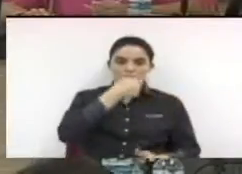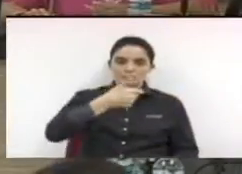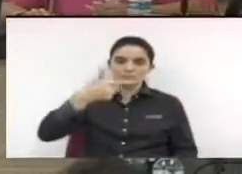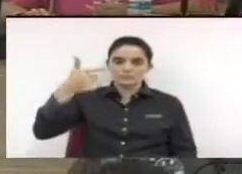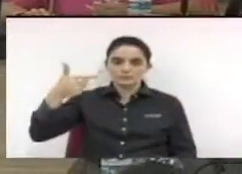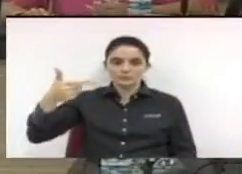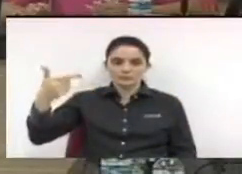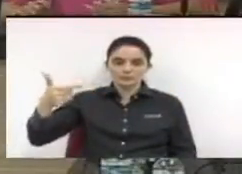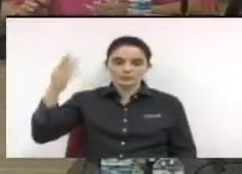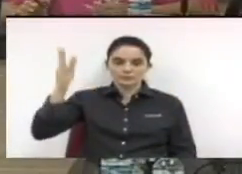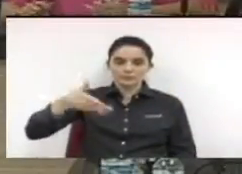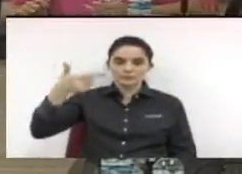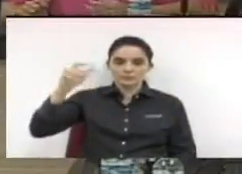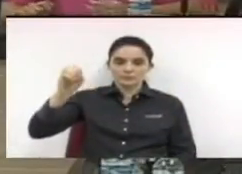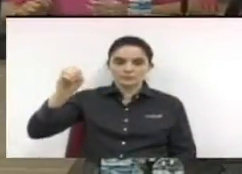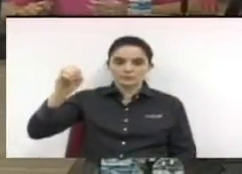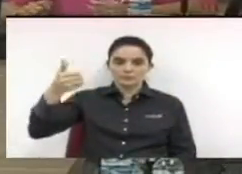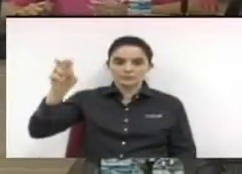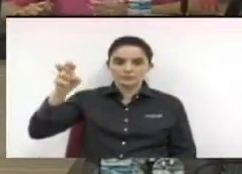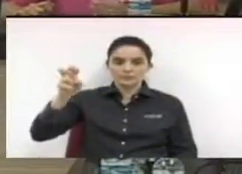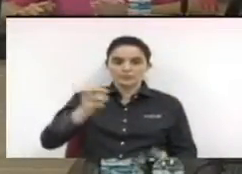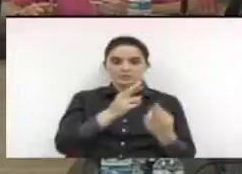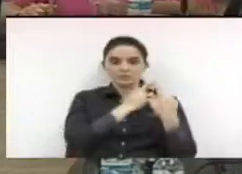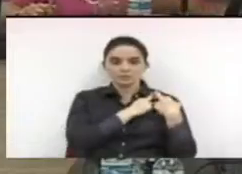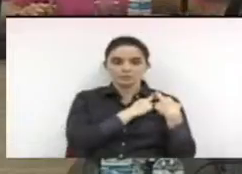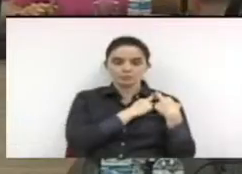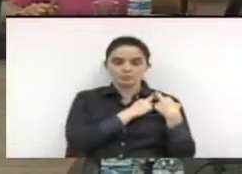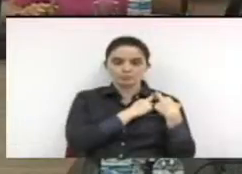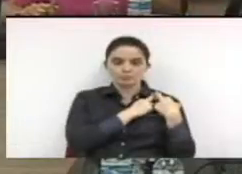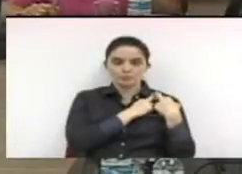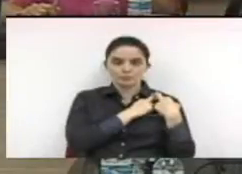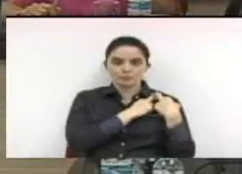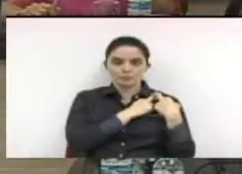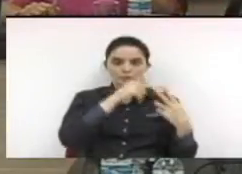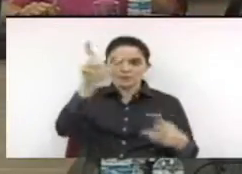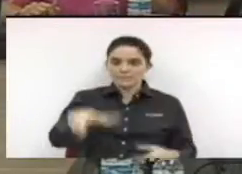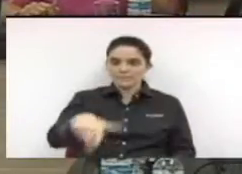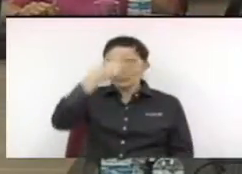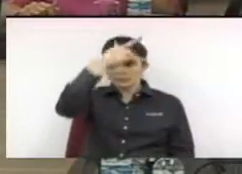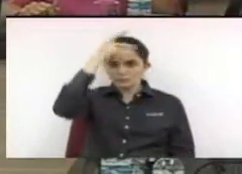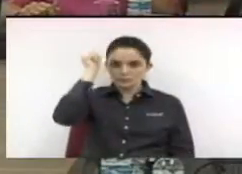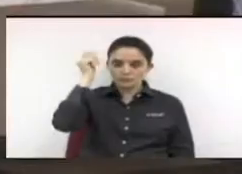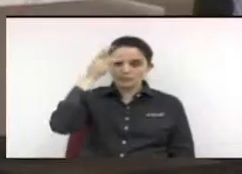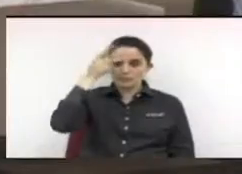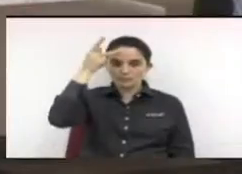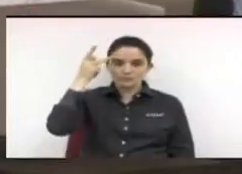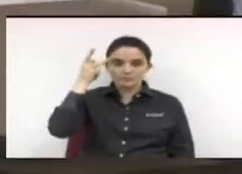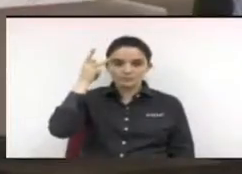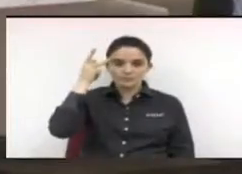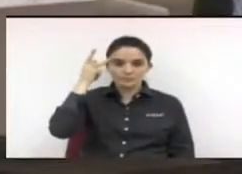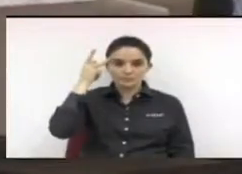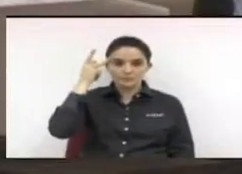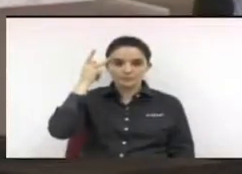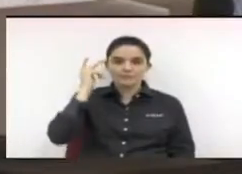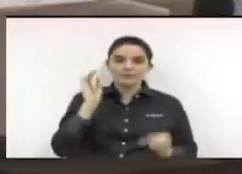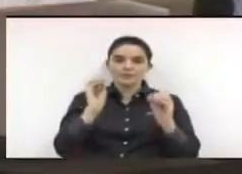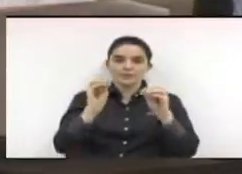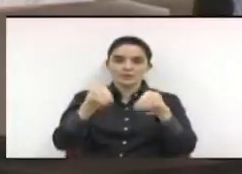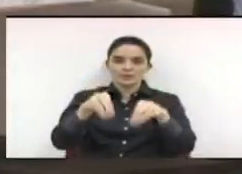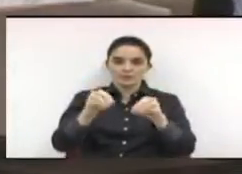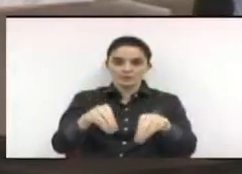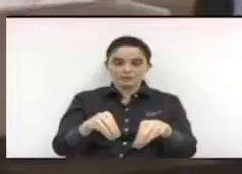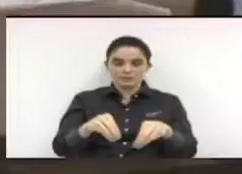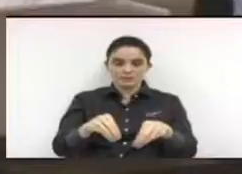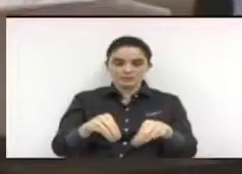122, barra 2015, de autoria do excelentíssimo senhor prefeito municipal Paulo Sérgio Junqueira Radich, que dispõe